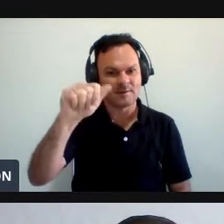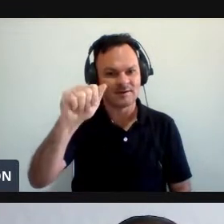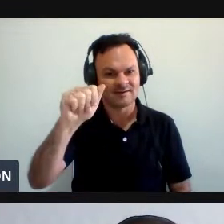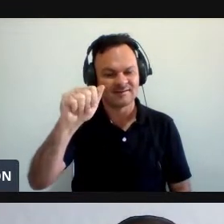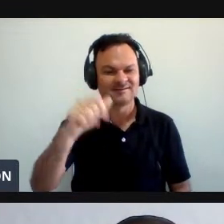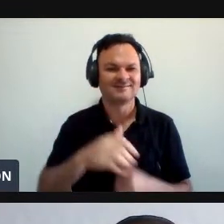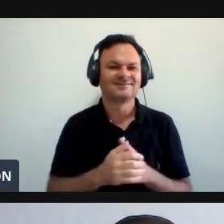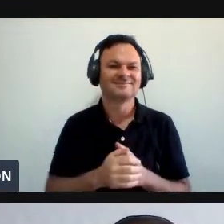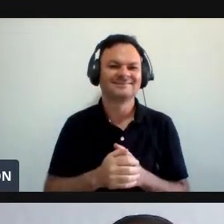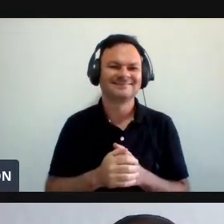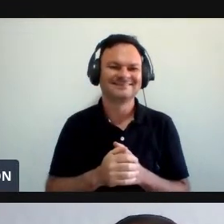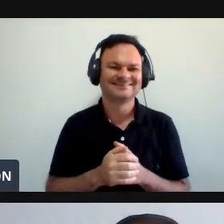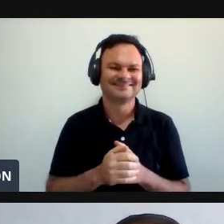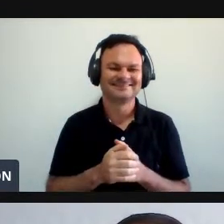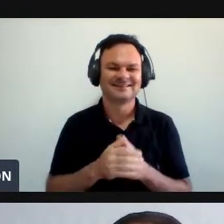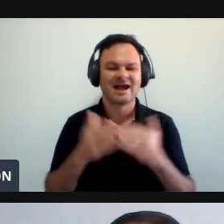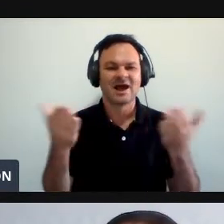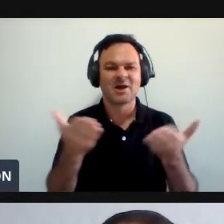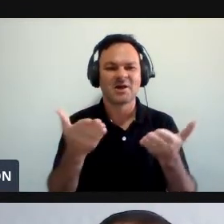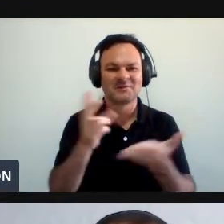Por nada Dando continuidade